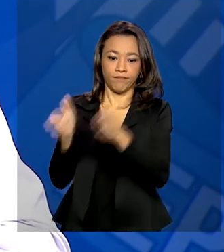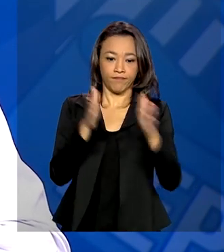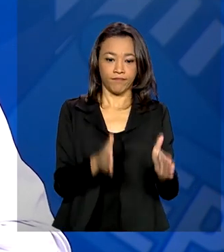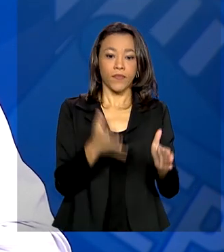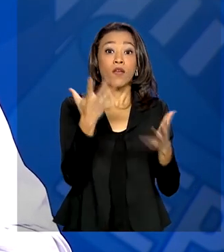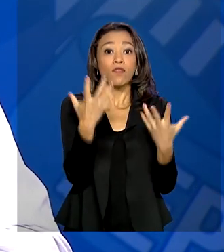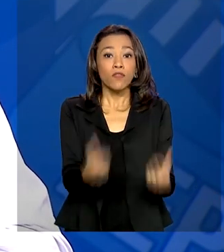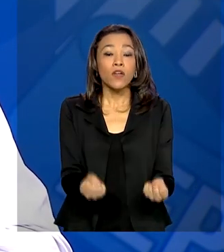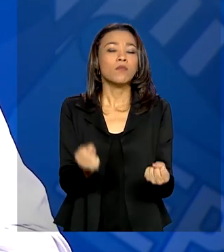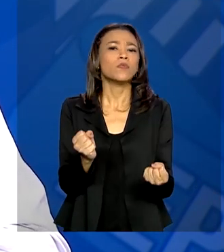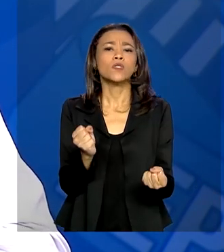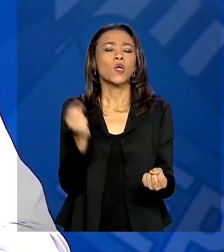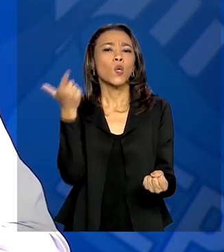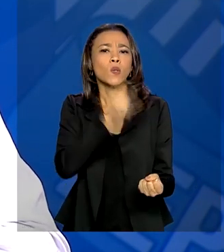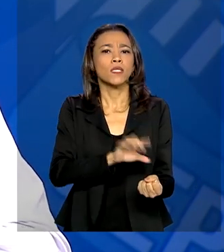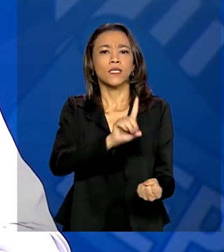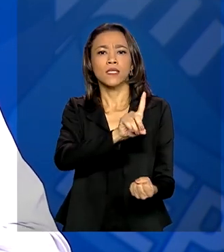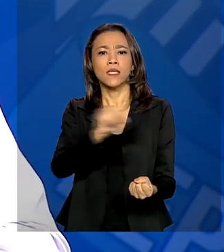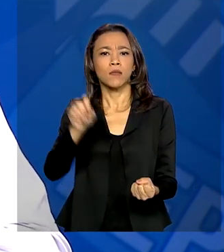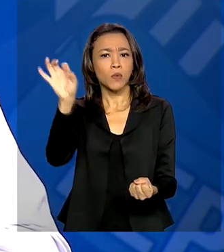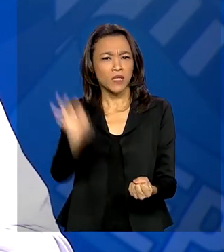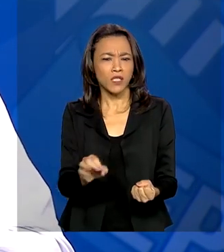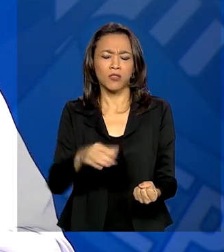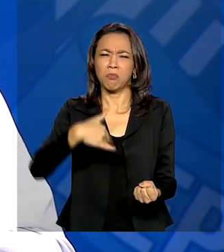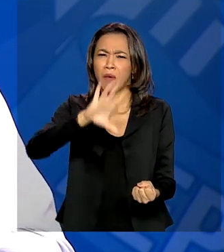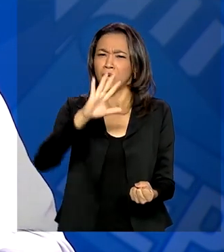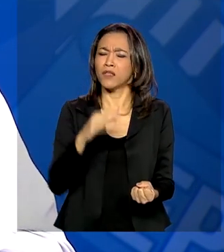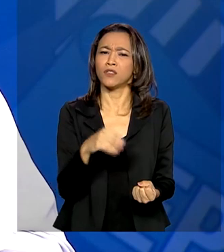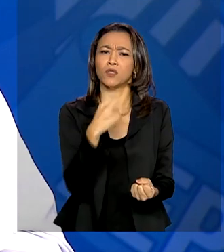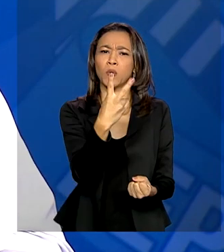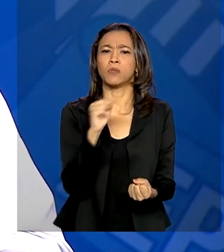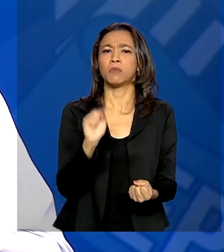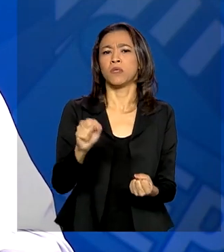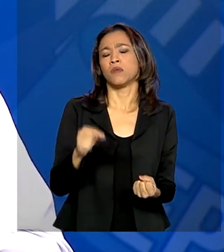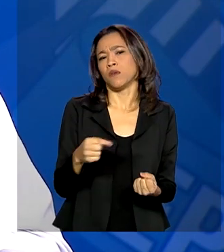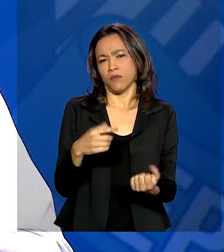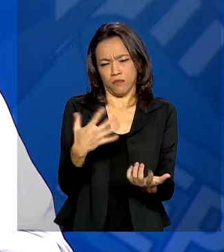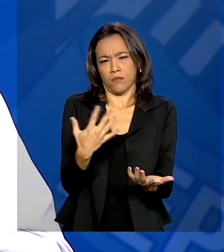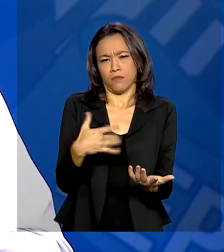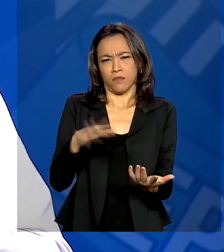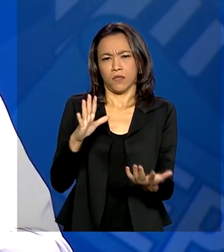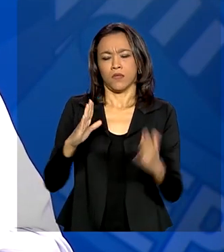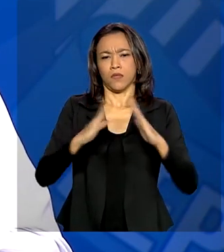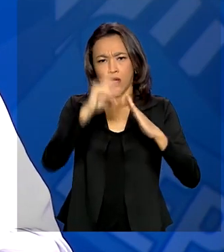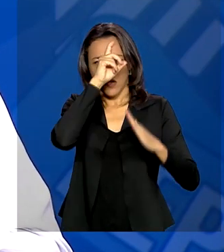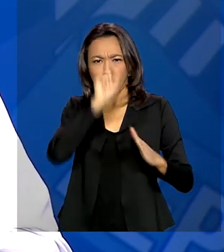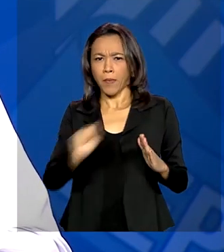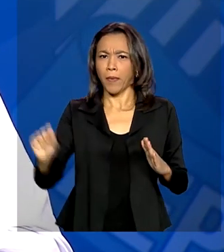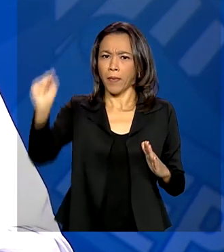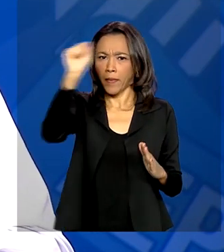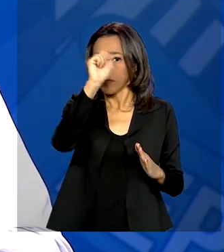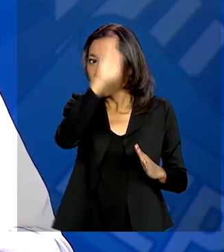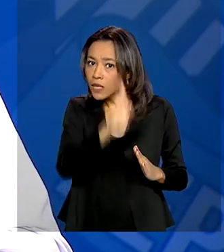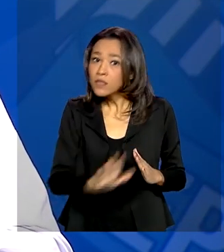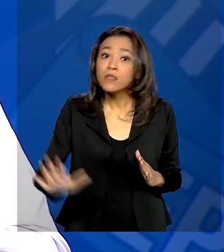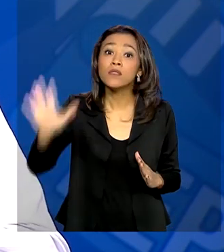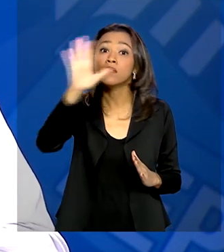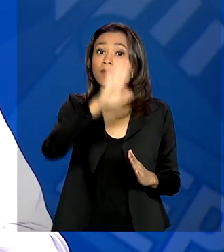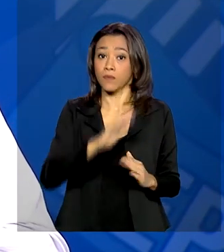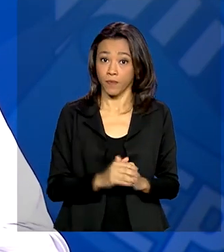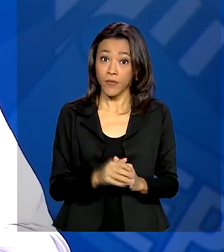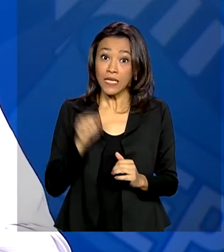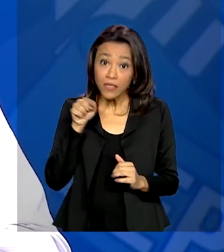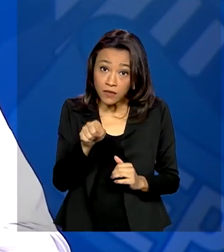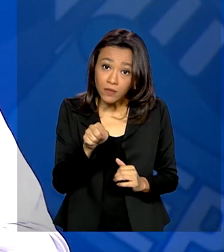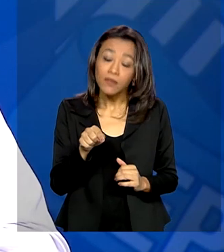100% dos mais de 42 mil postos de saúde com acesso à internet em todo o setor nacional. Isso é